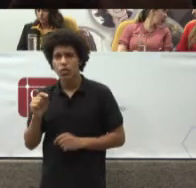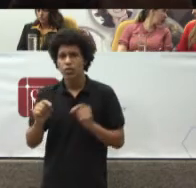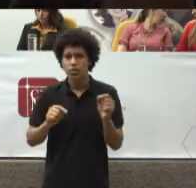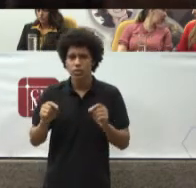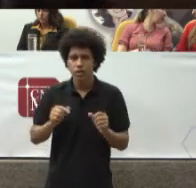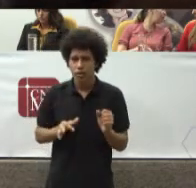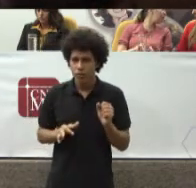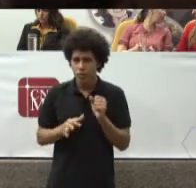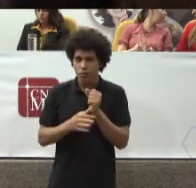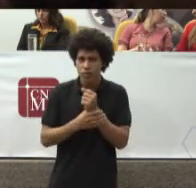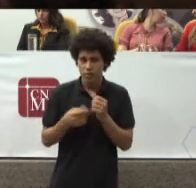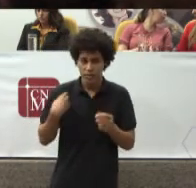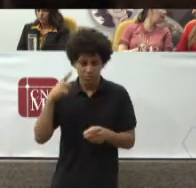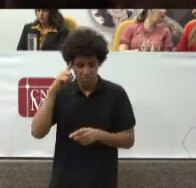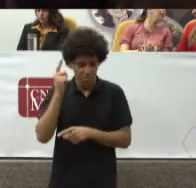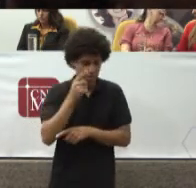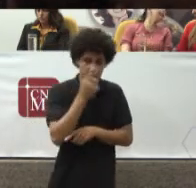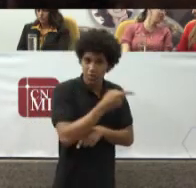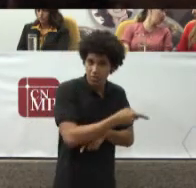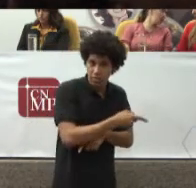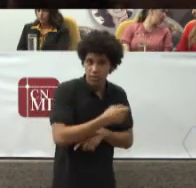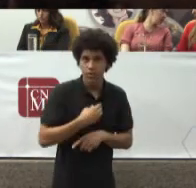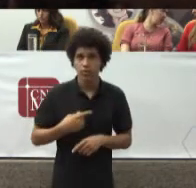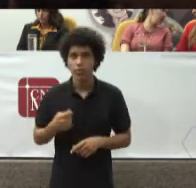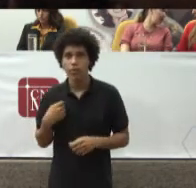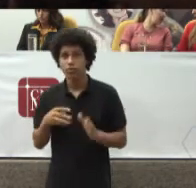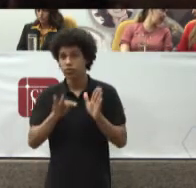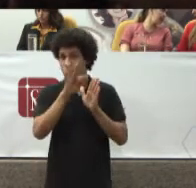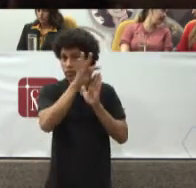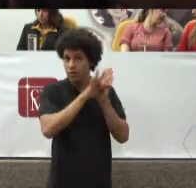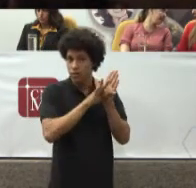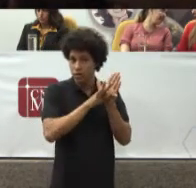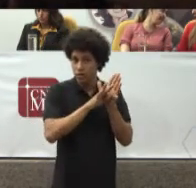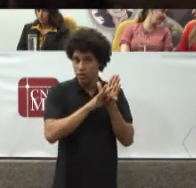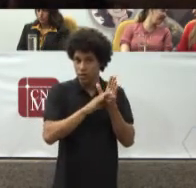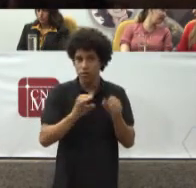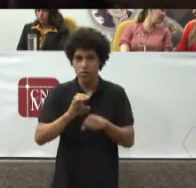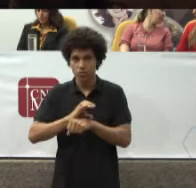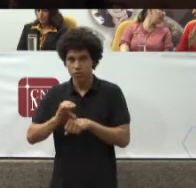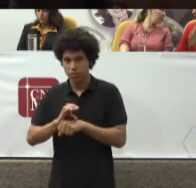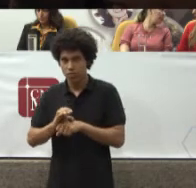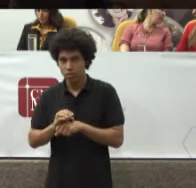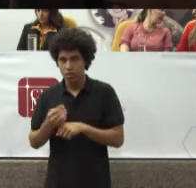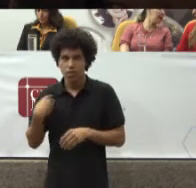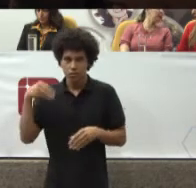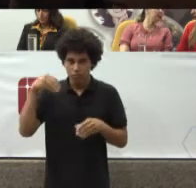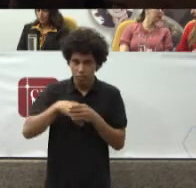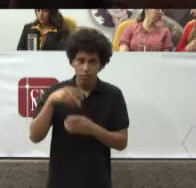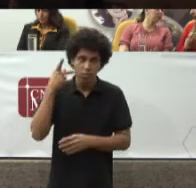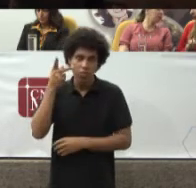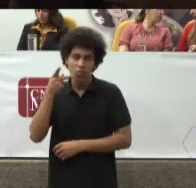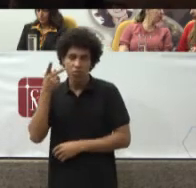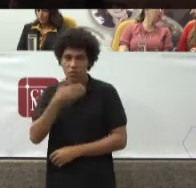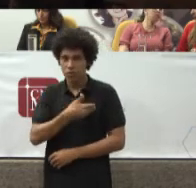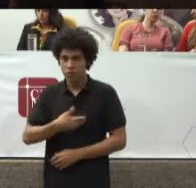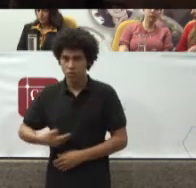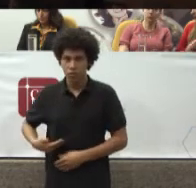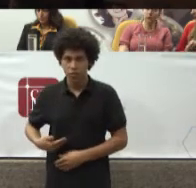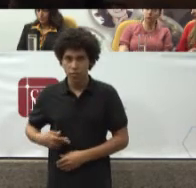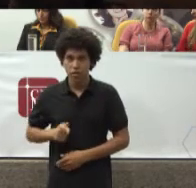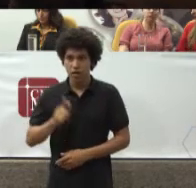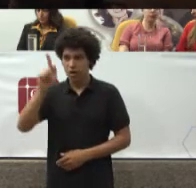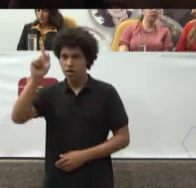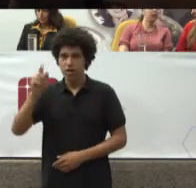Que era demandada Para o texto Constitucional Para a política Pública De garantia De direitos Humanos